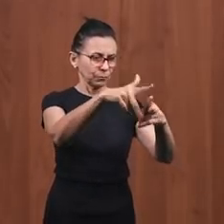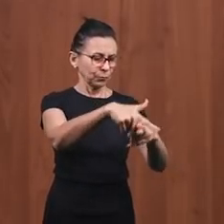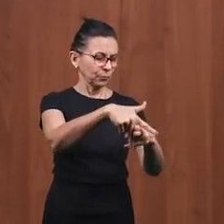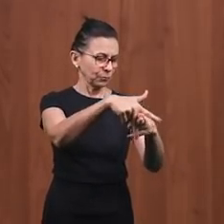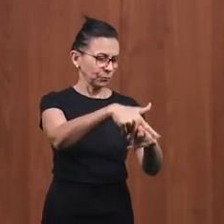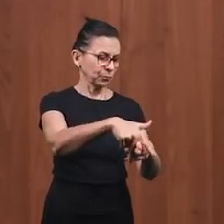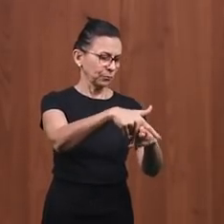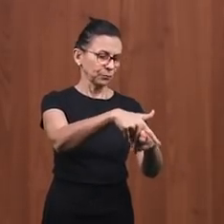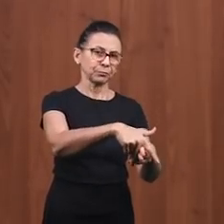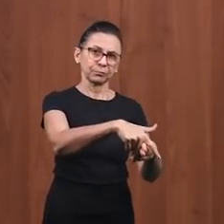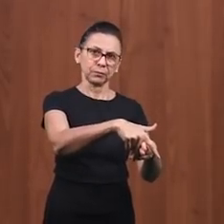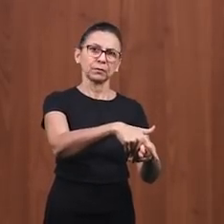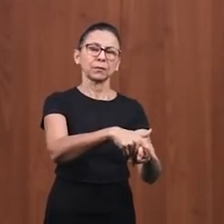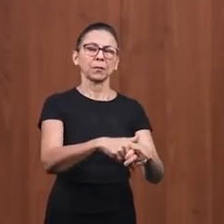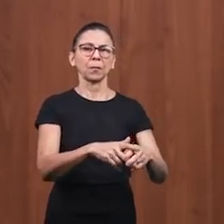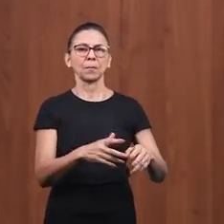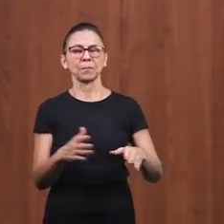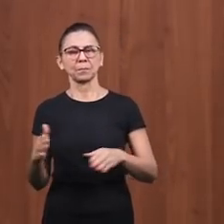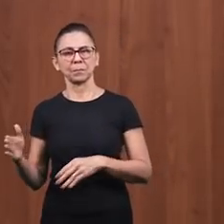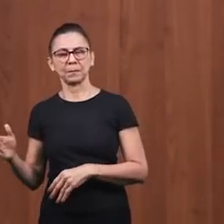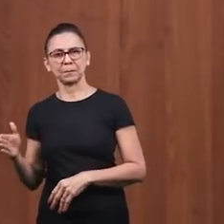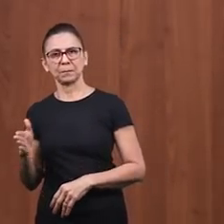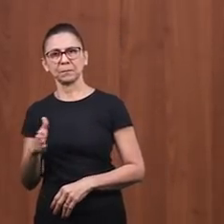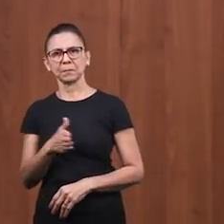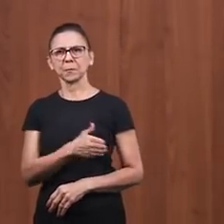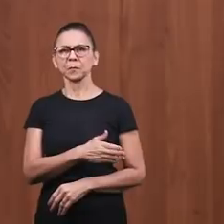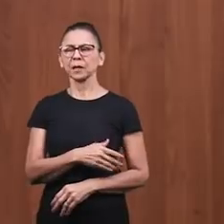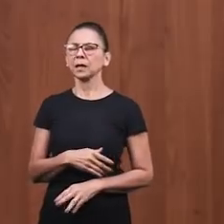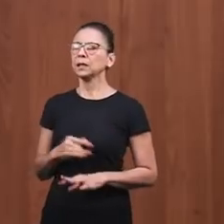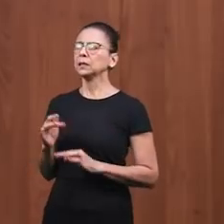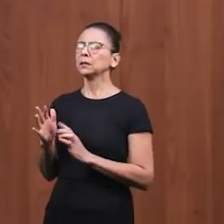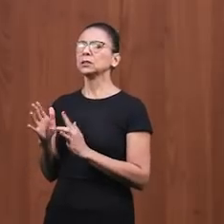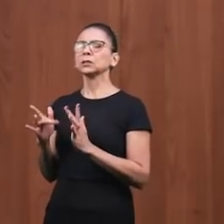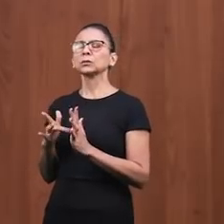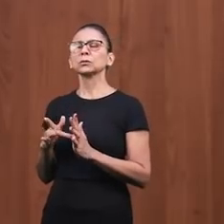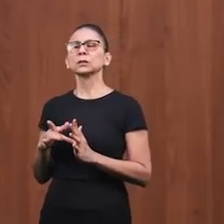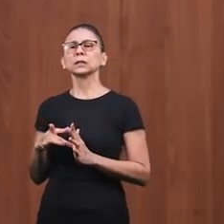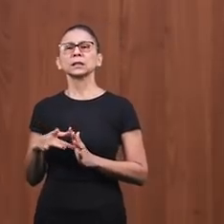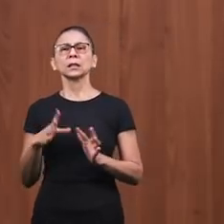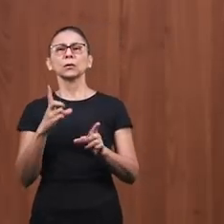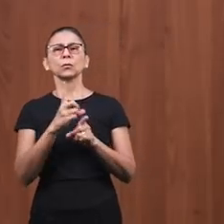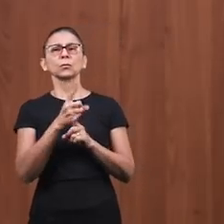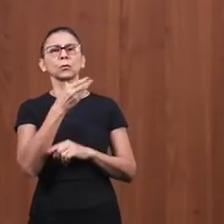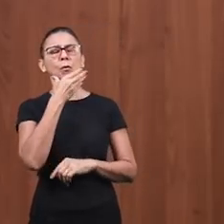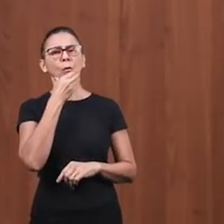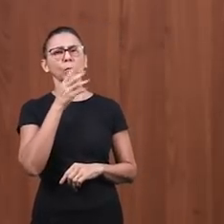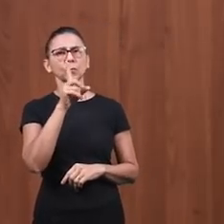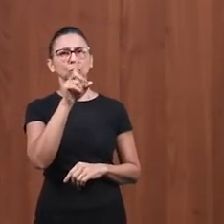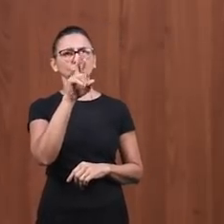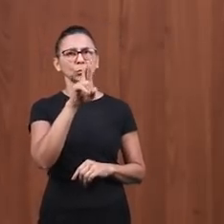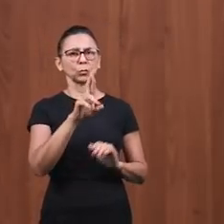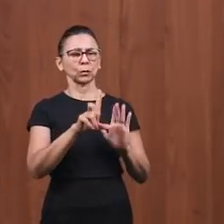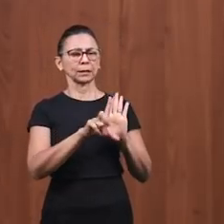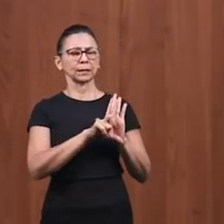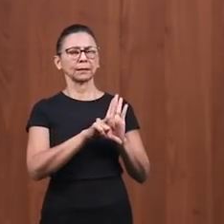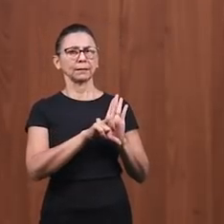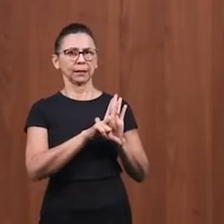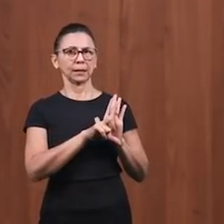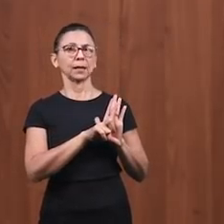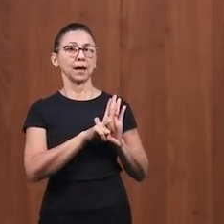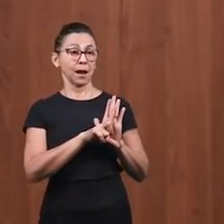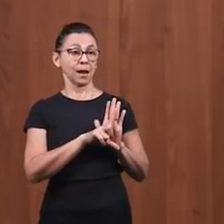durante o seu ministério aqui, teve um encontro com um doutor da lei. O que era um doutor da lei? Havia, na época de Jesus,